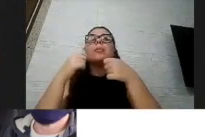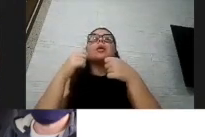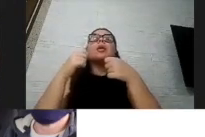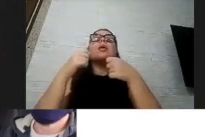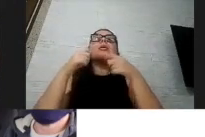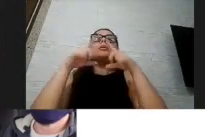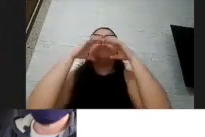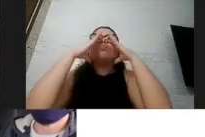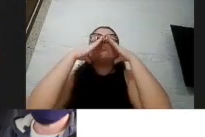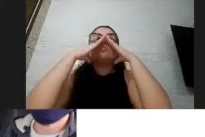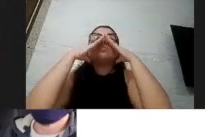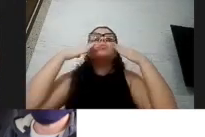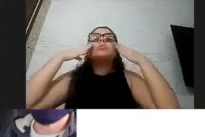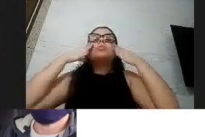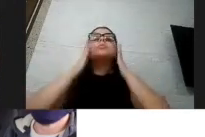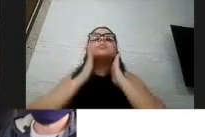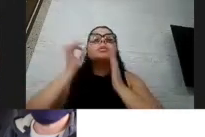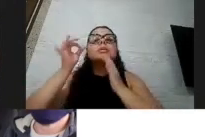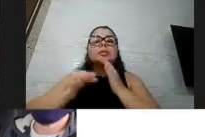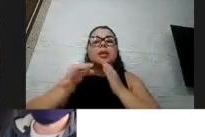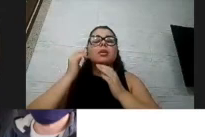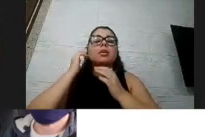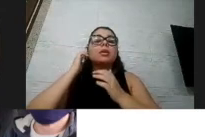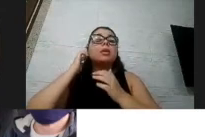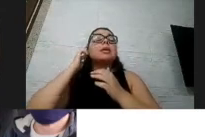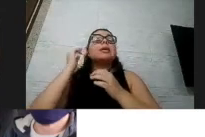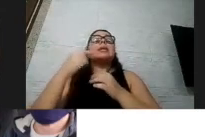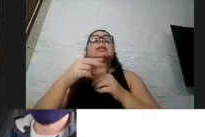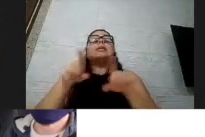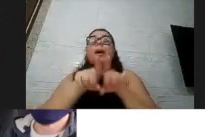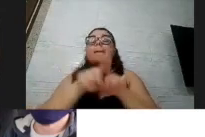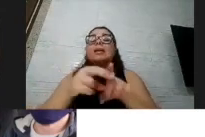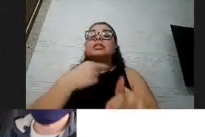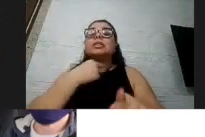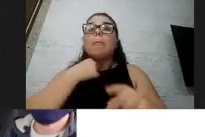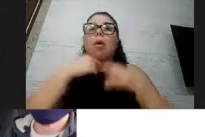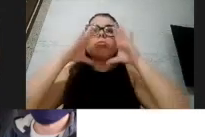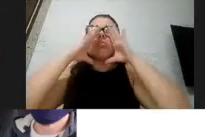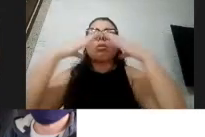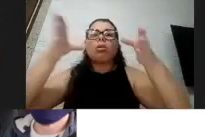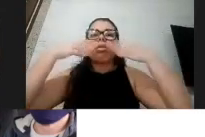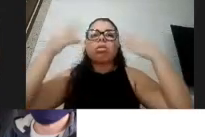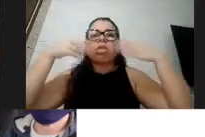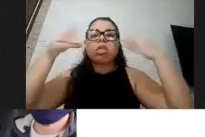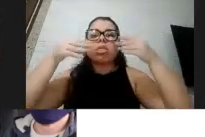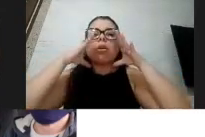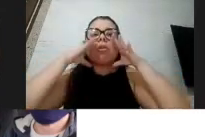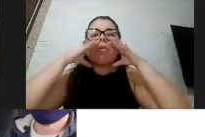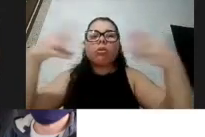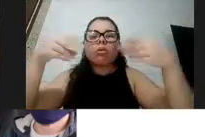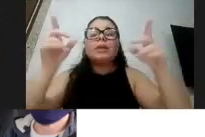partículas virais por onde está e pode também entrar se a outra pessoa falar muito perto e essa máscara for inadequada, tá?